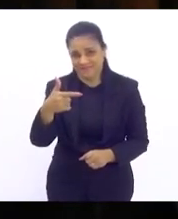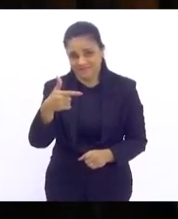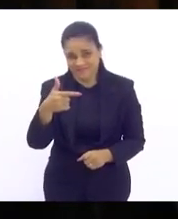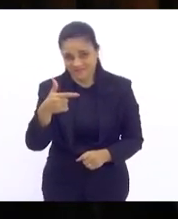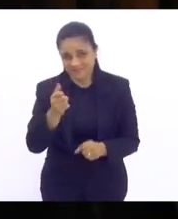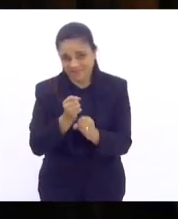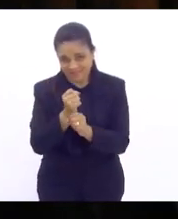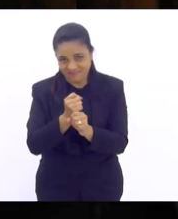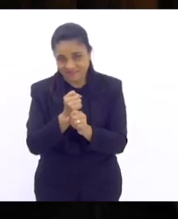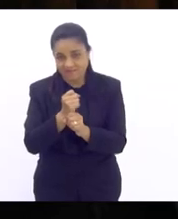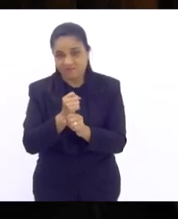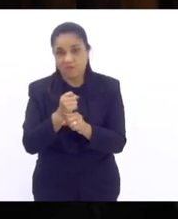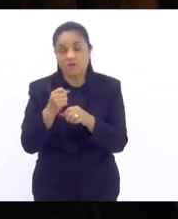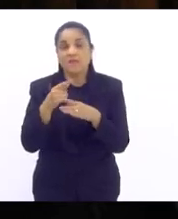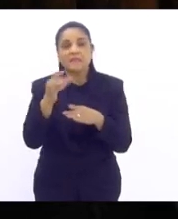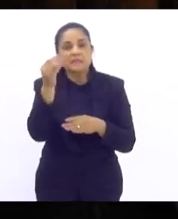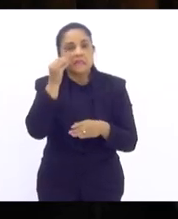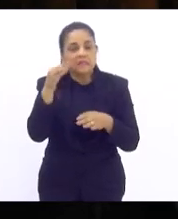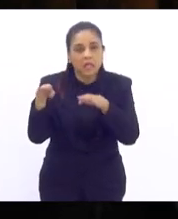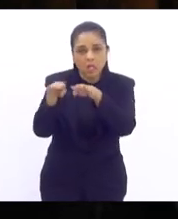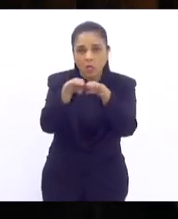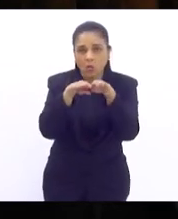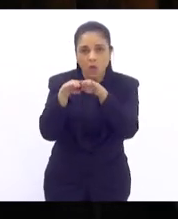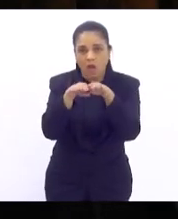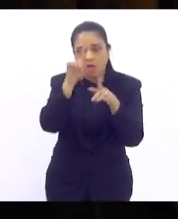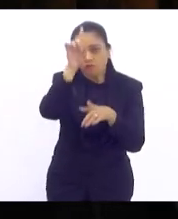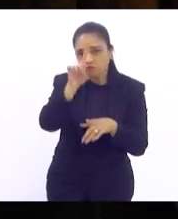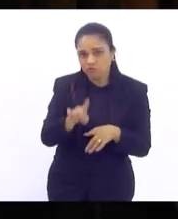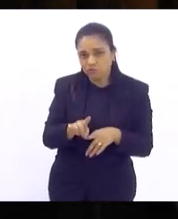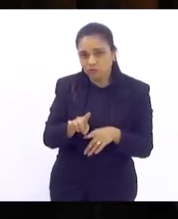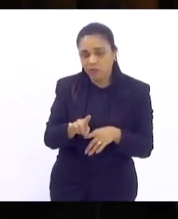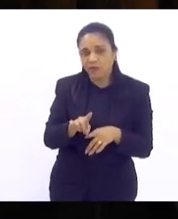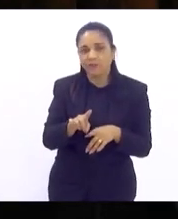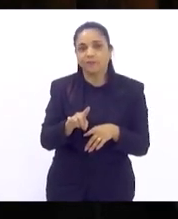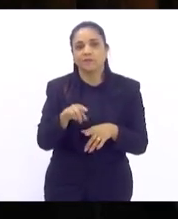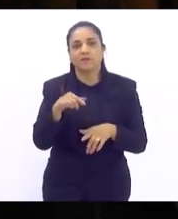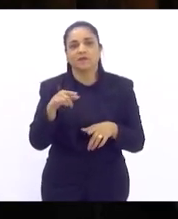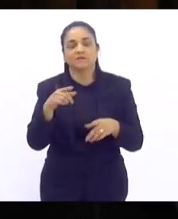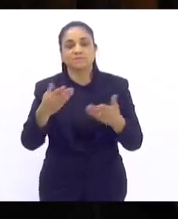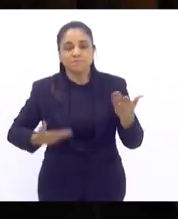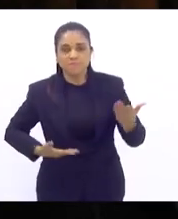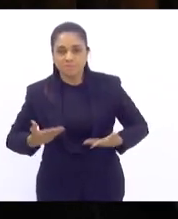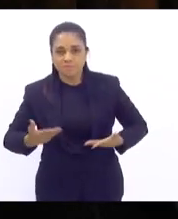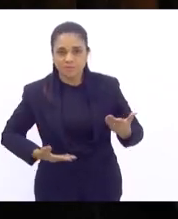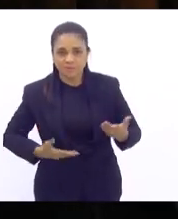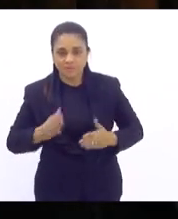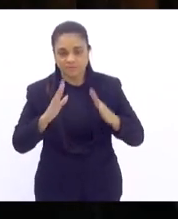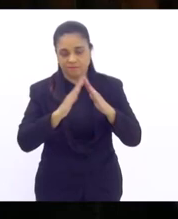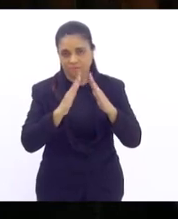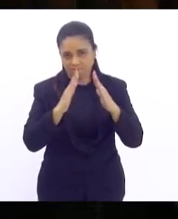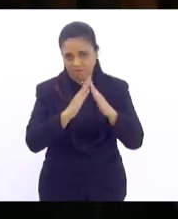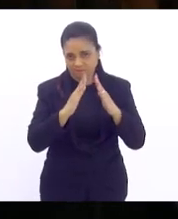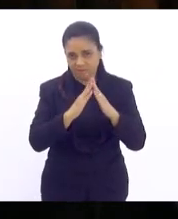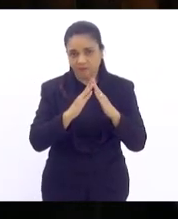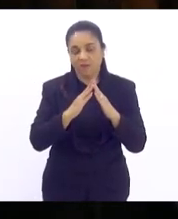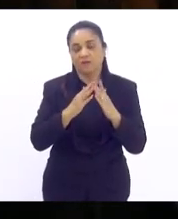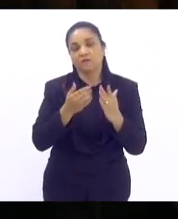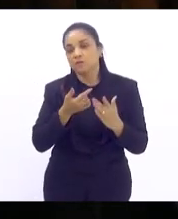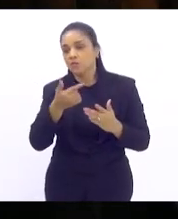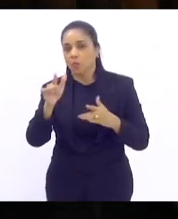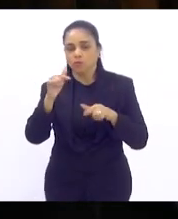igualar o direito das trabalhadoras domésticas aos demais trabalhadores. E, bom, é uma categoria